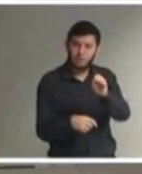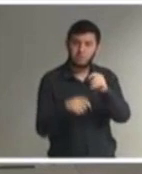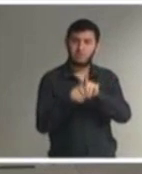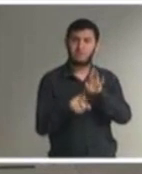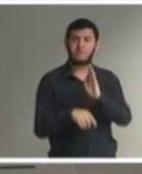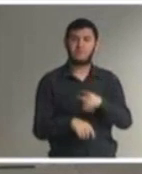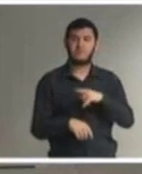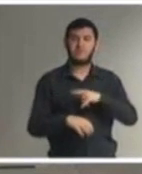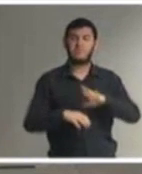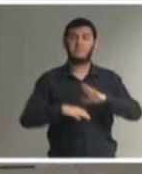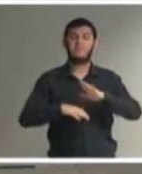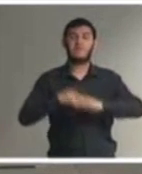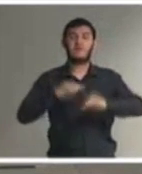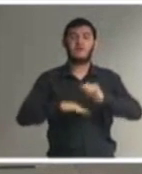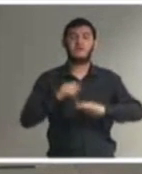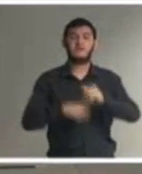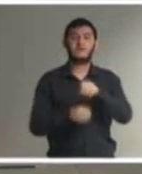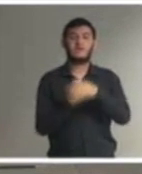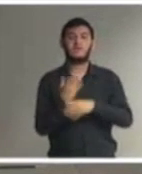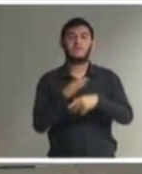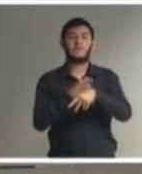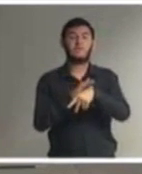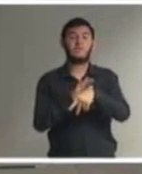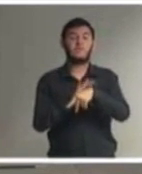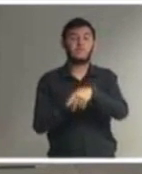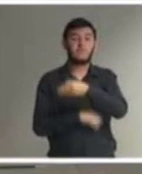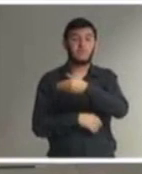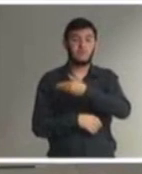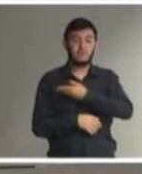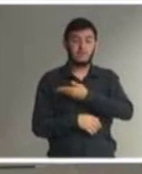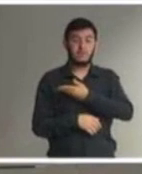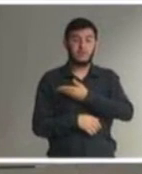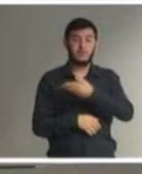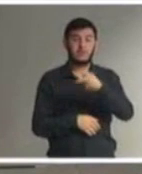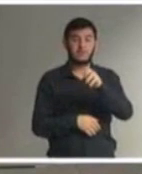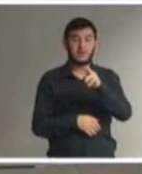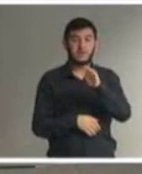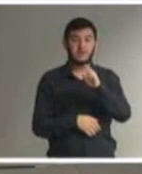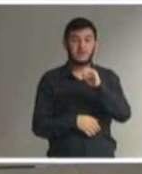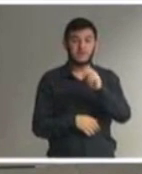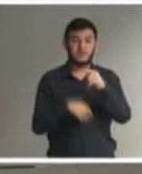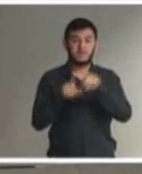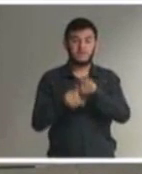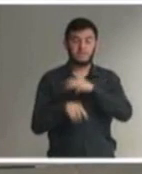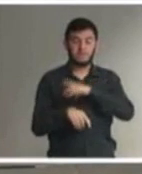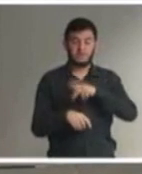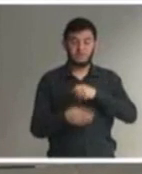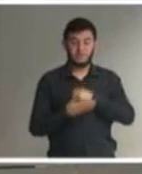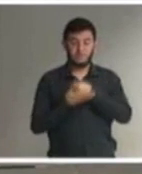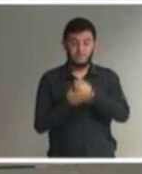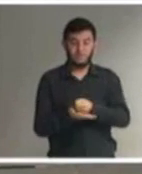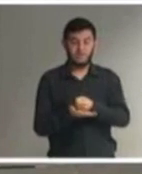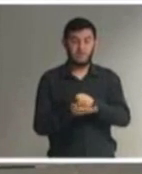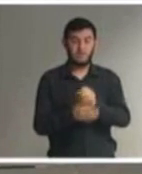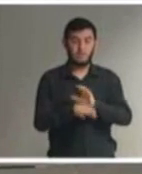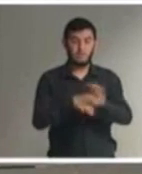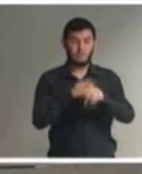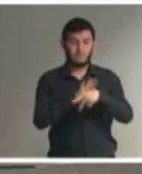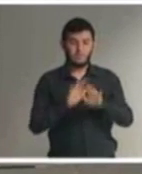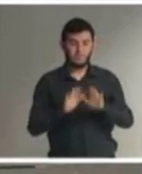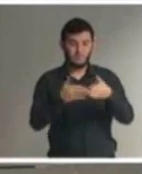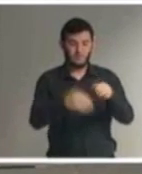colega Patrícia Albino lá em Natal que ela ofereceu o Ministério Público ofereceu um curso para arquitetos